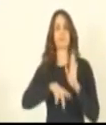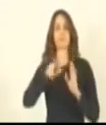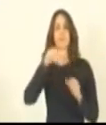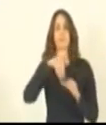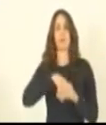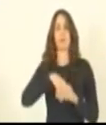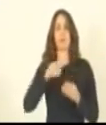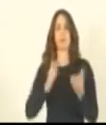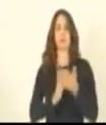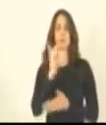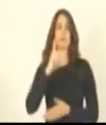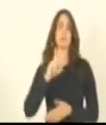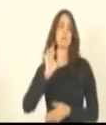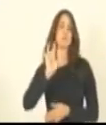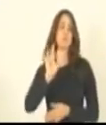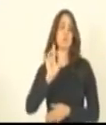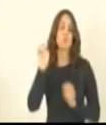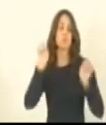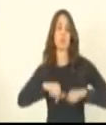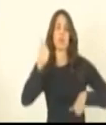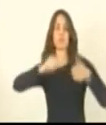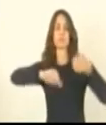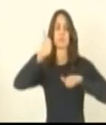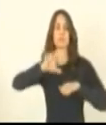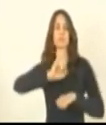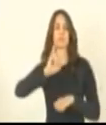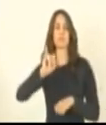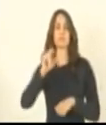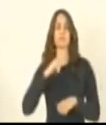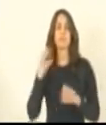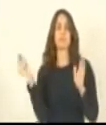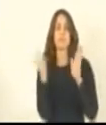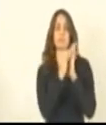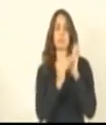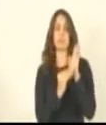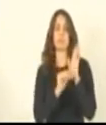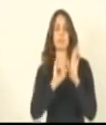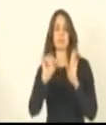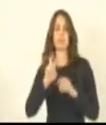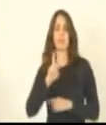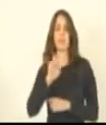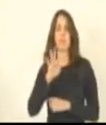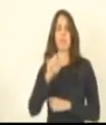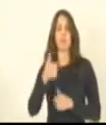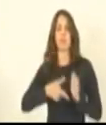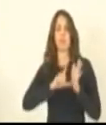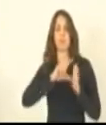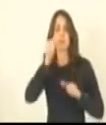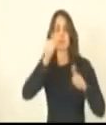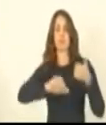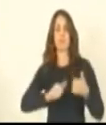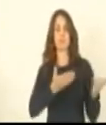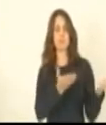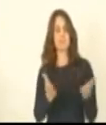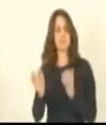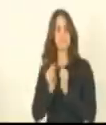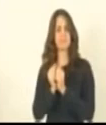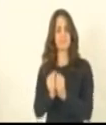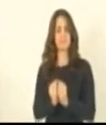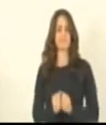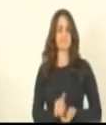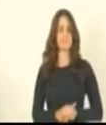reeleitos só podem ser apreciados entrar em pauta se esses vetos forem analisados. Acompanhe os trabalhos com a gente.